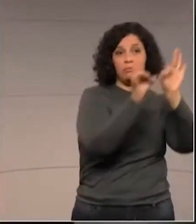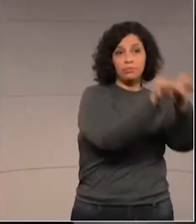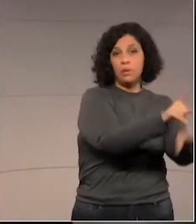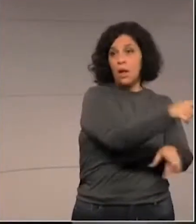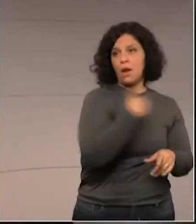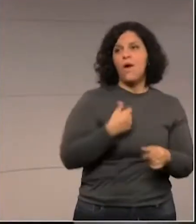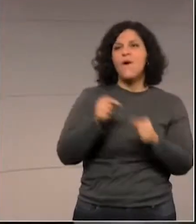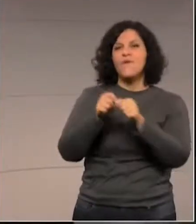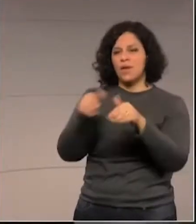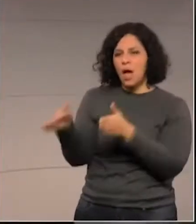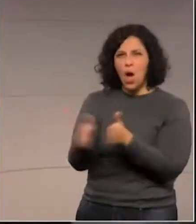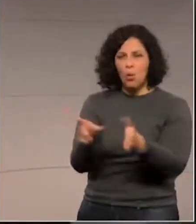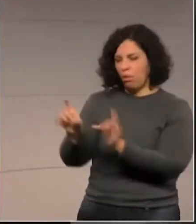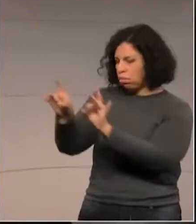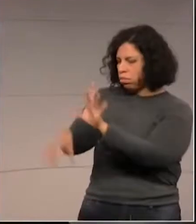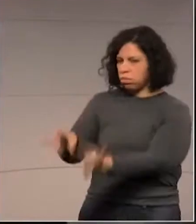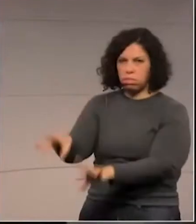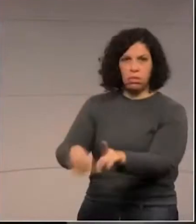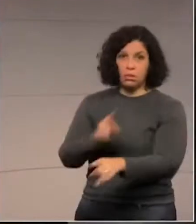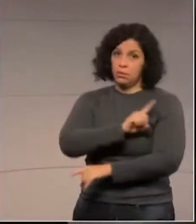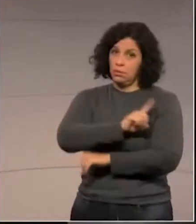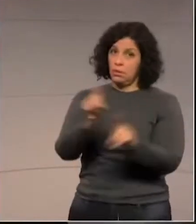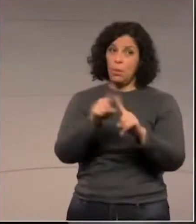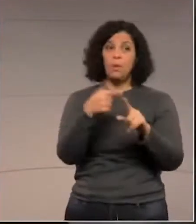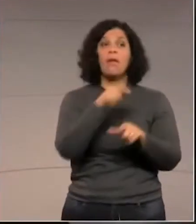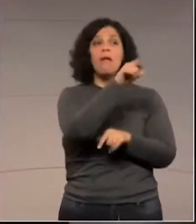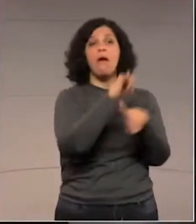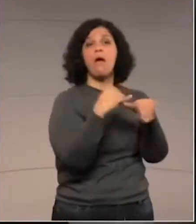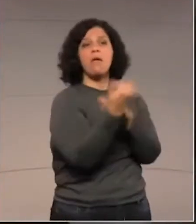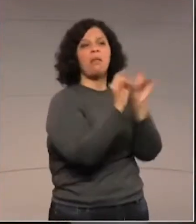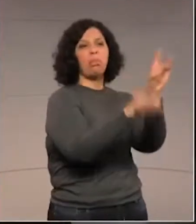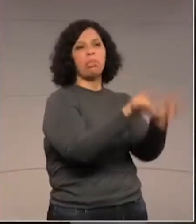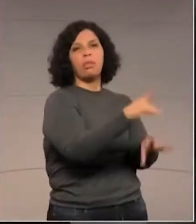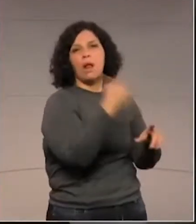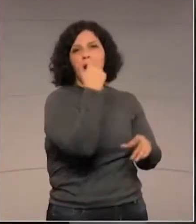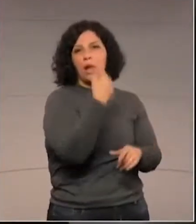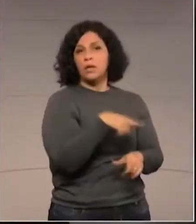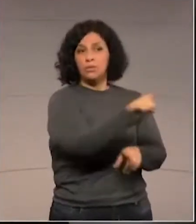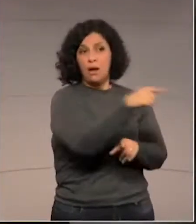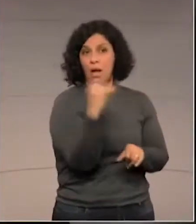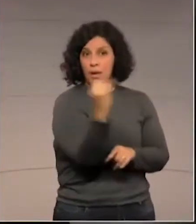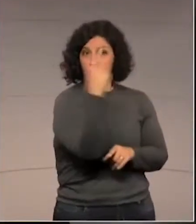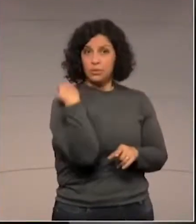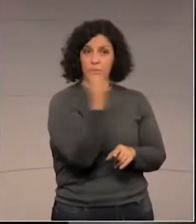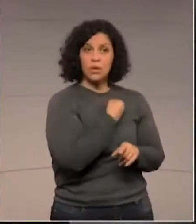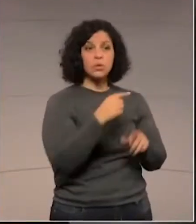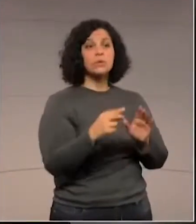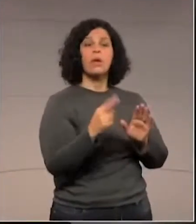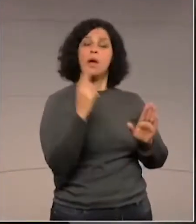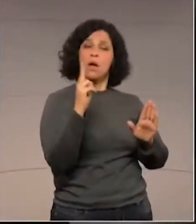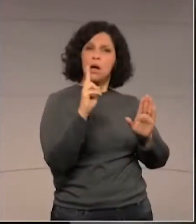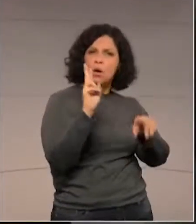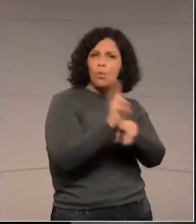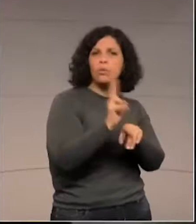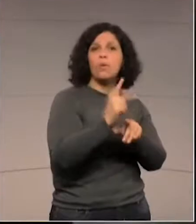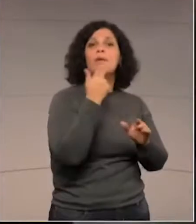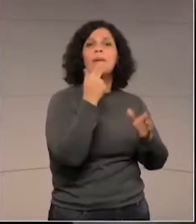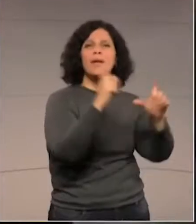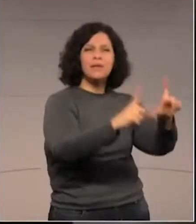Não largava lá na estrada do Colono. Por que é que se larga o lixo aqui na Ilha do Mel, que é um cartão postal do estado do Paraná,